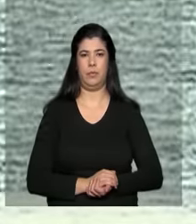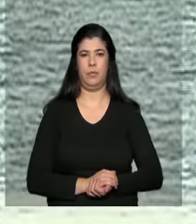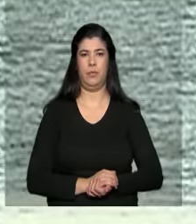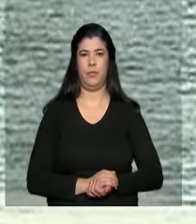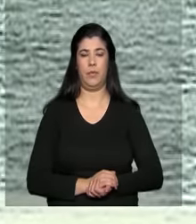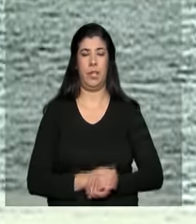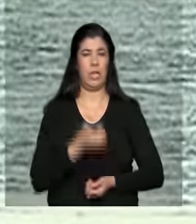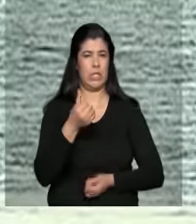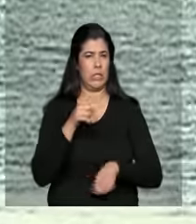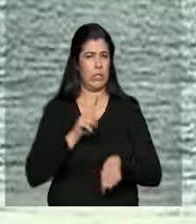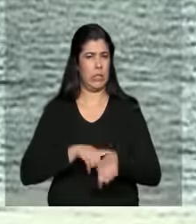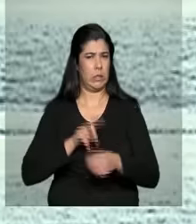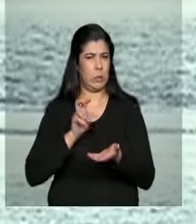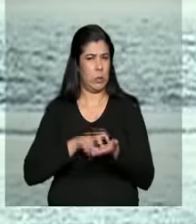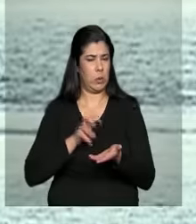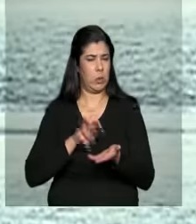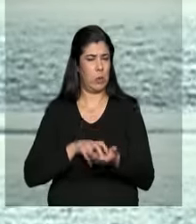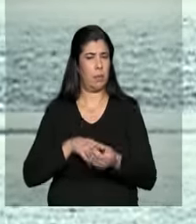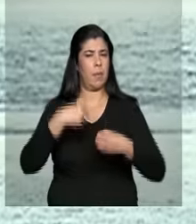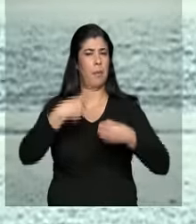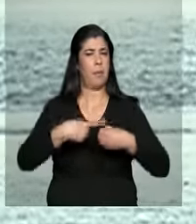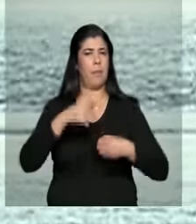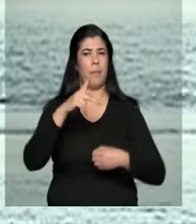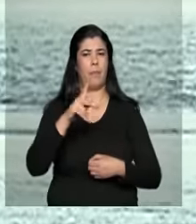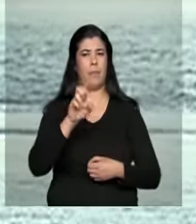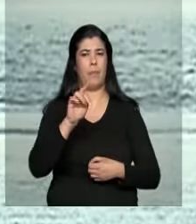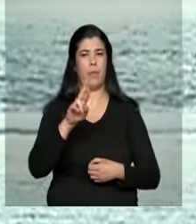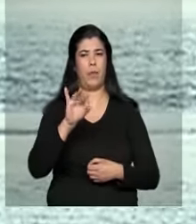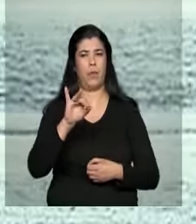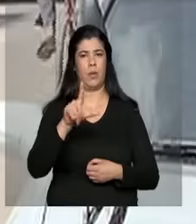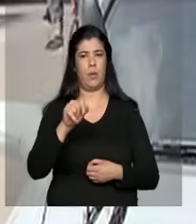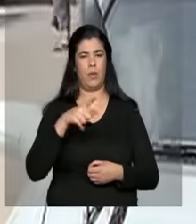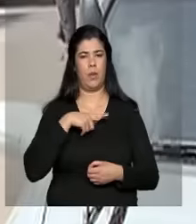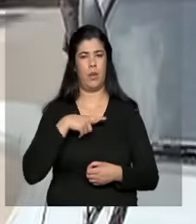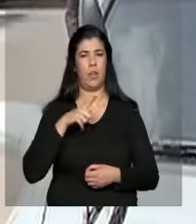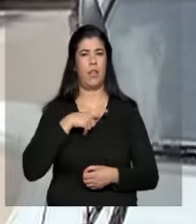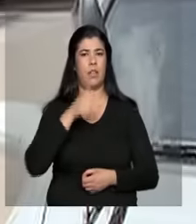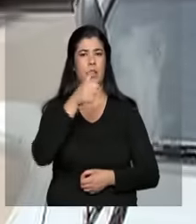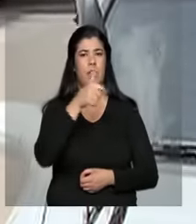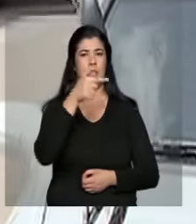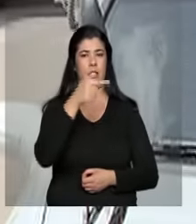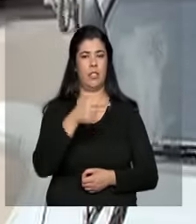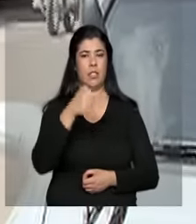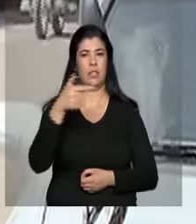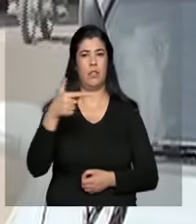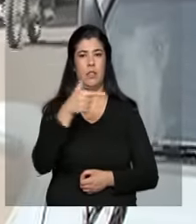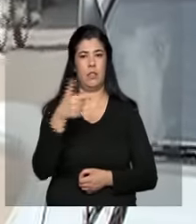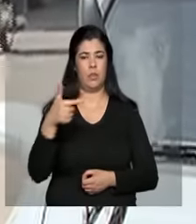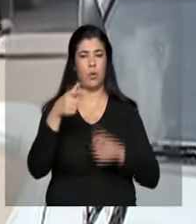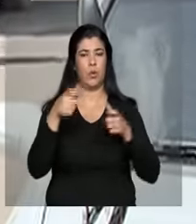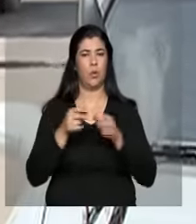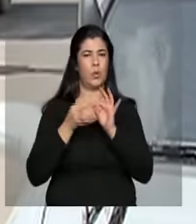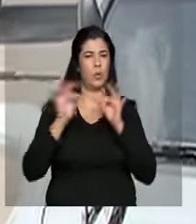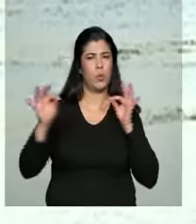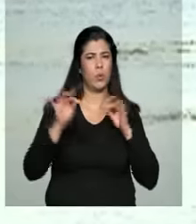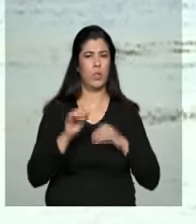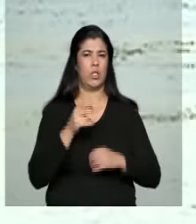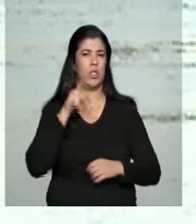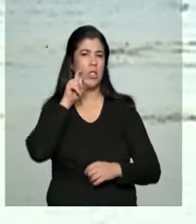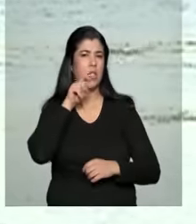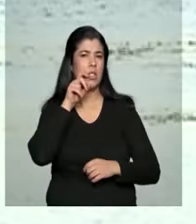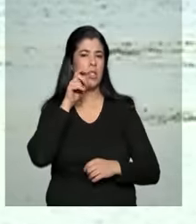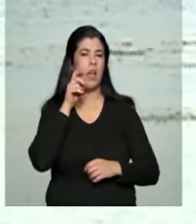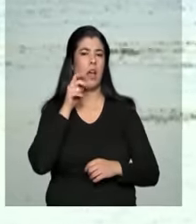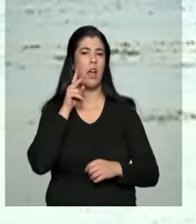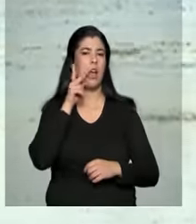Seis da manhã em Petrolina, cidade pernambucana que fica a 722 quilômetros de Recife e às margens